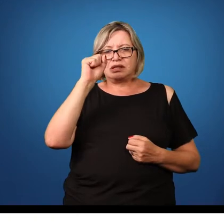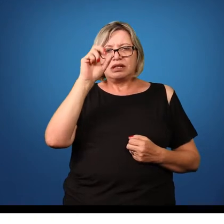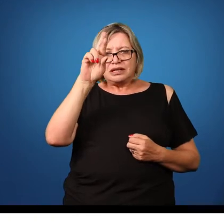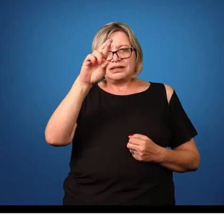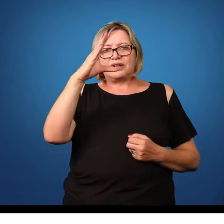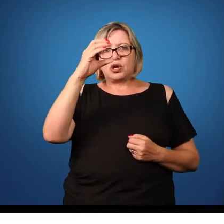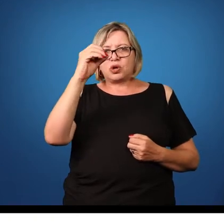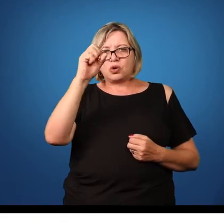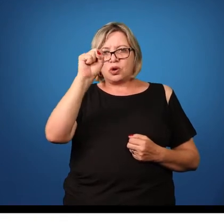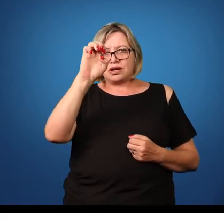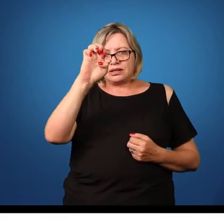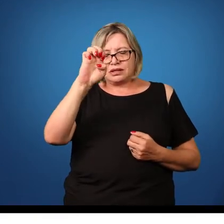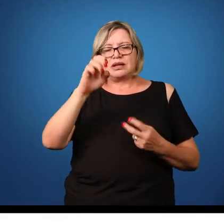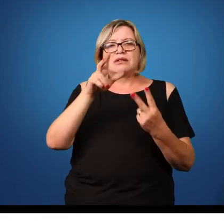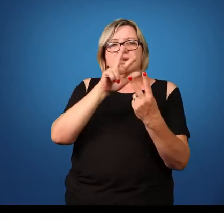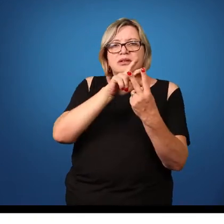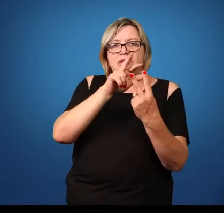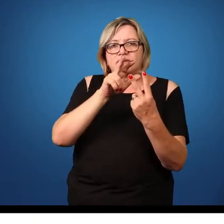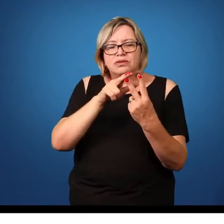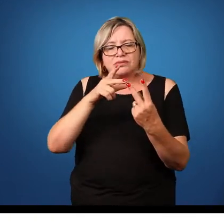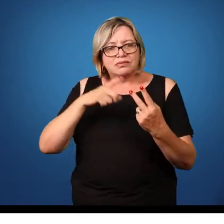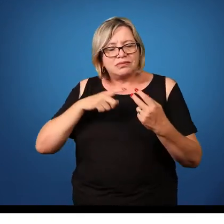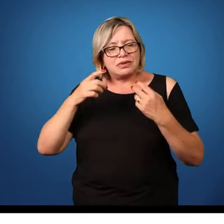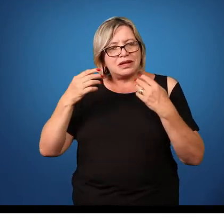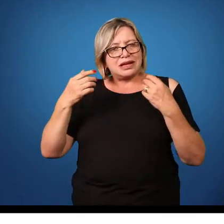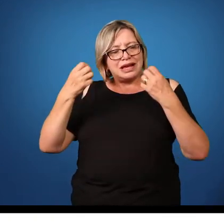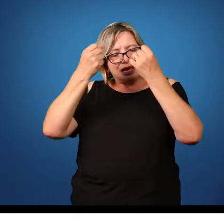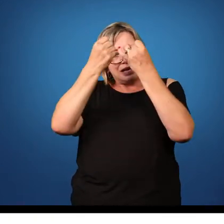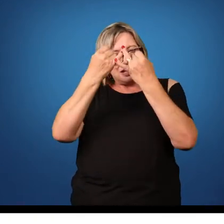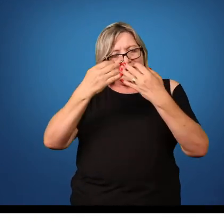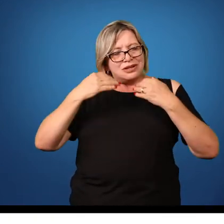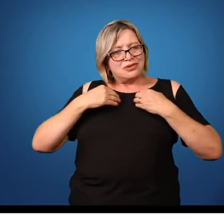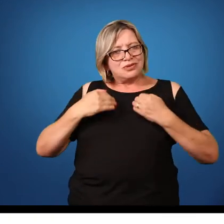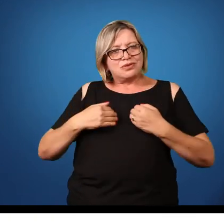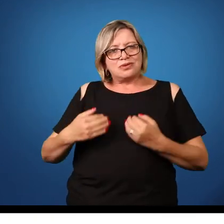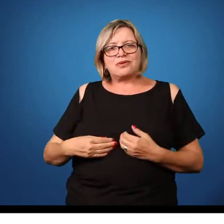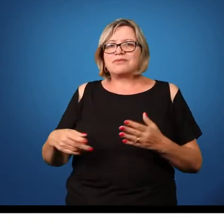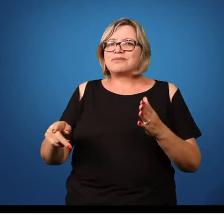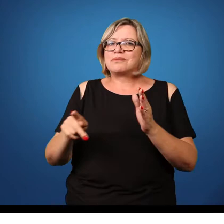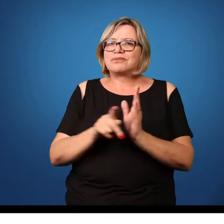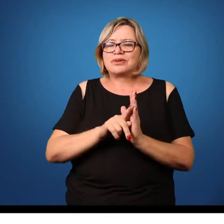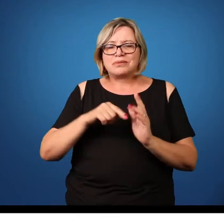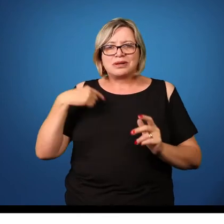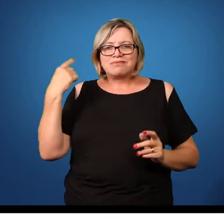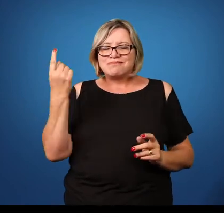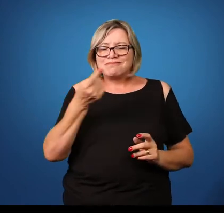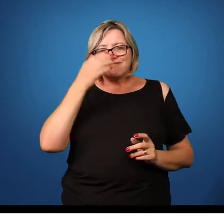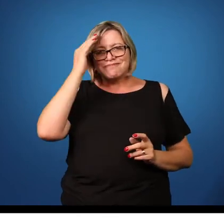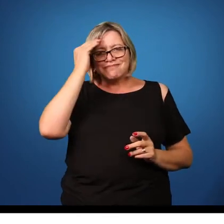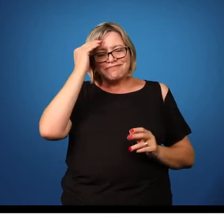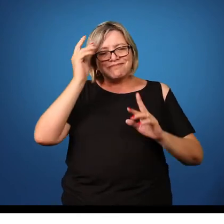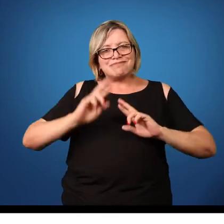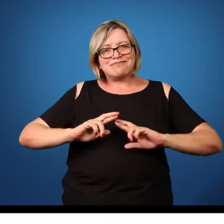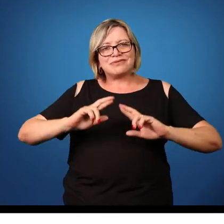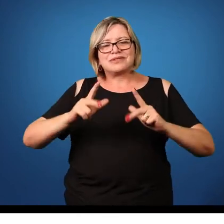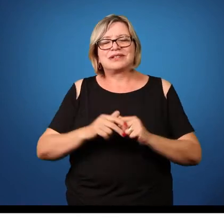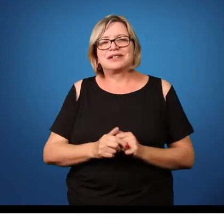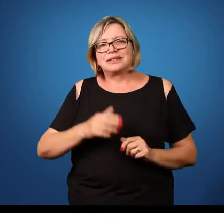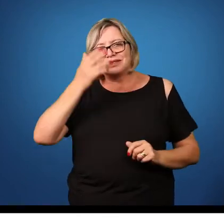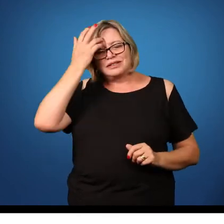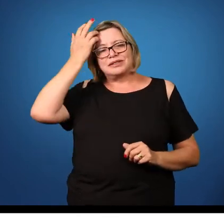As tênias, elas apresentam alguns aspectos morfológicos, então, como eu disse, que são relevantes para a gente entender um pouquinho as diferenças entre elas.